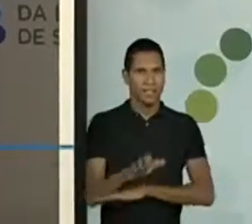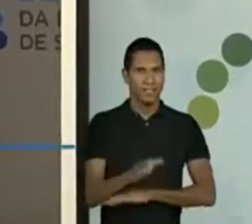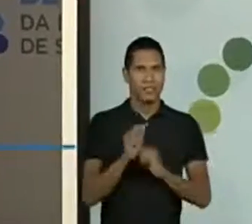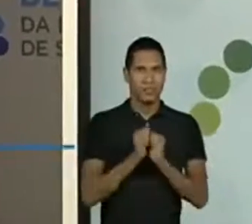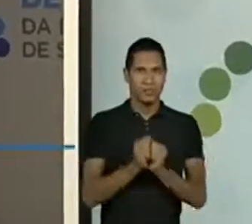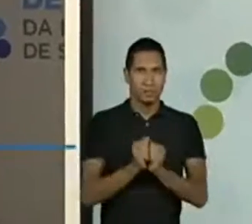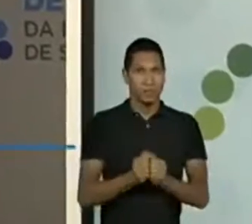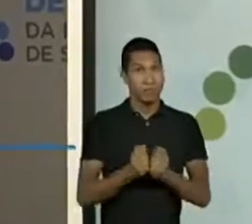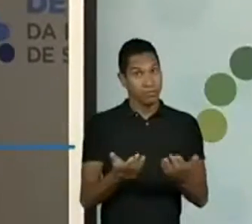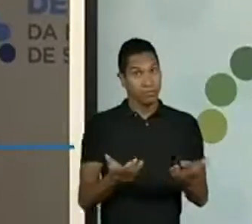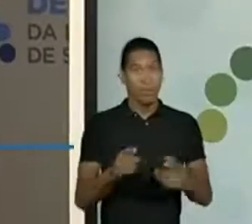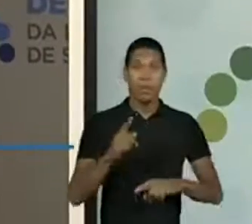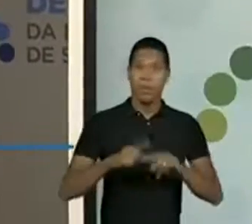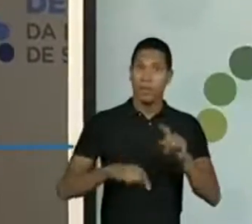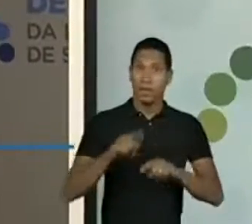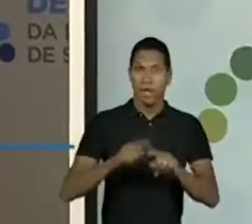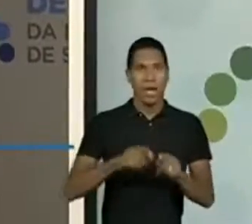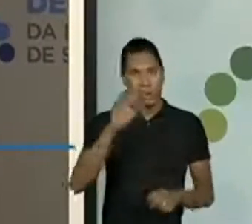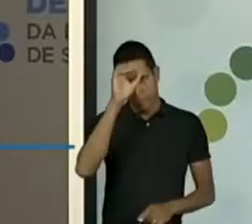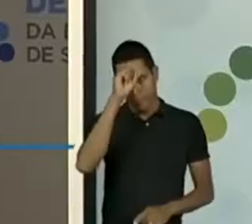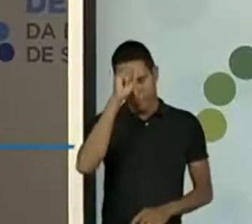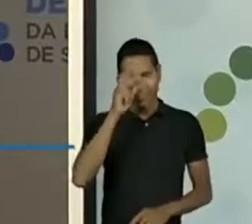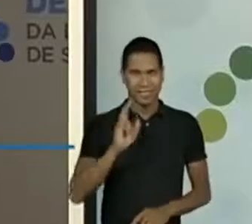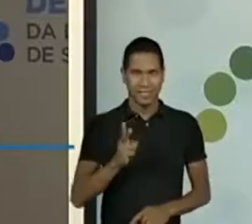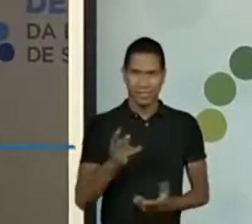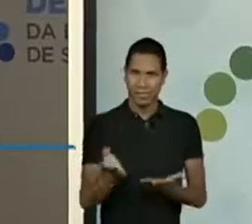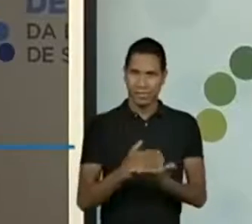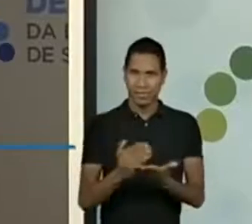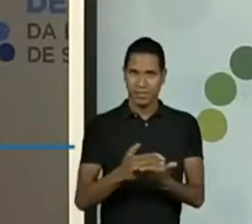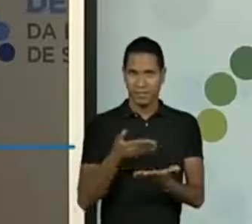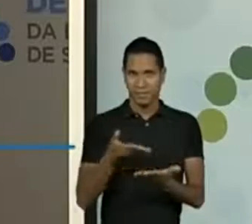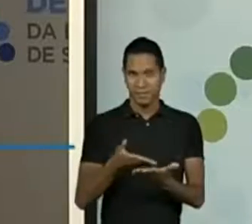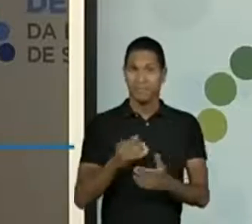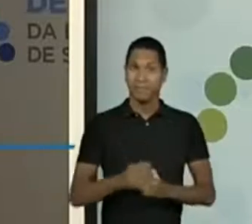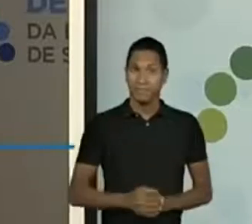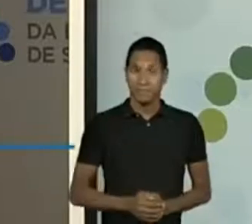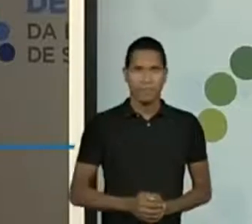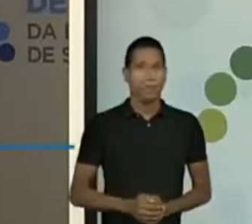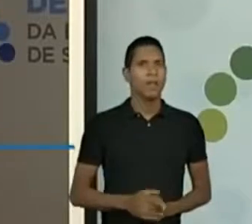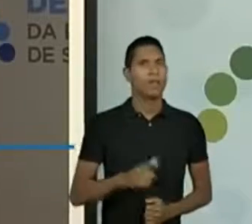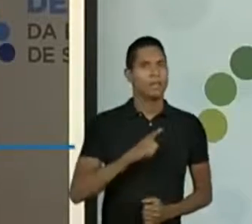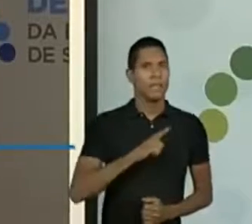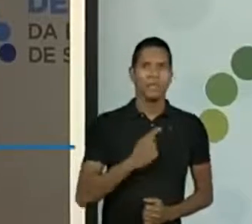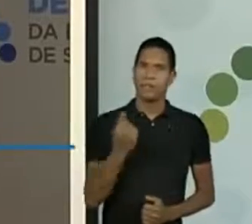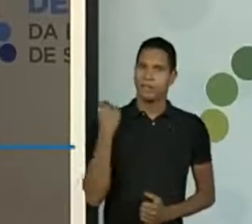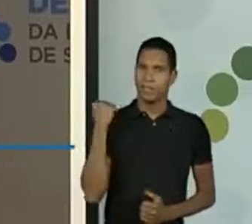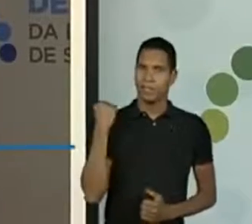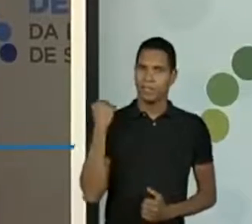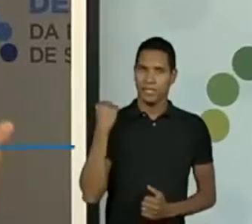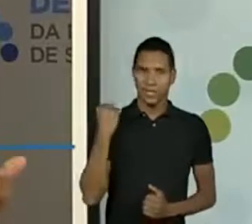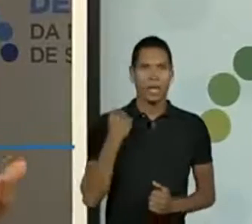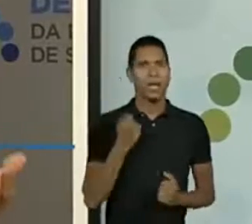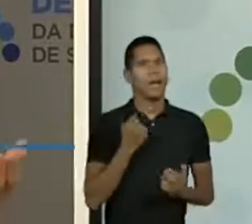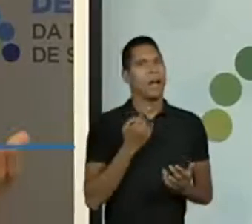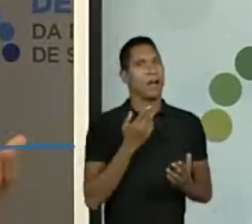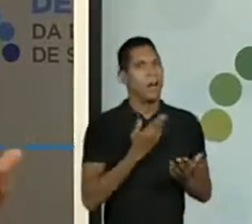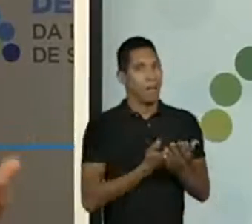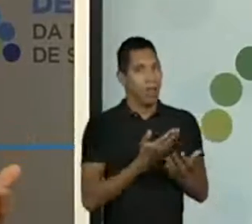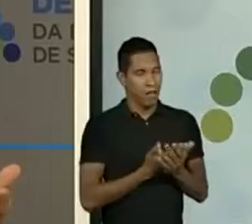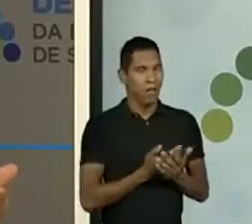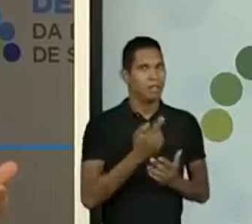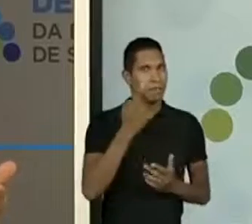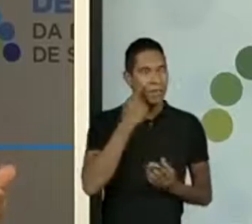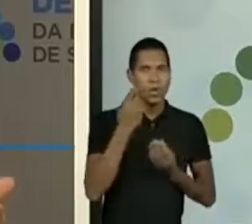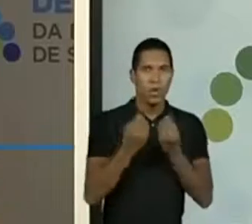com o material do Aprender Sempre. Tivemos agora há instantes uma aula em que calculamos área e